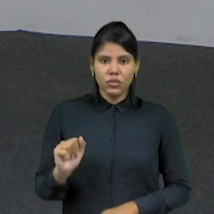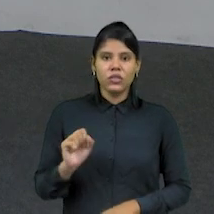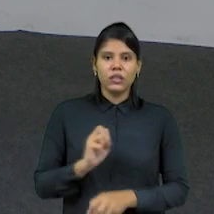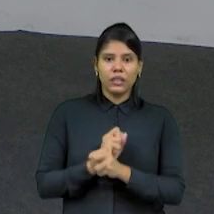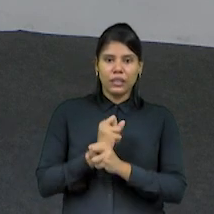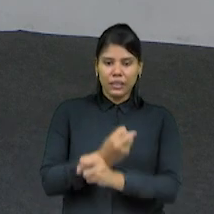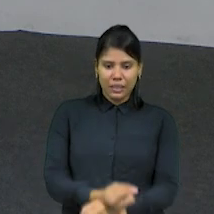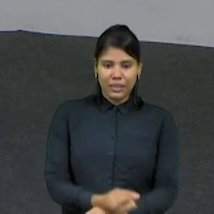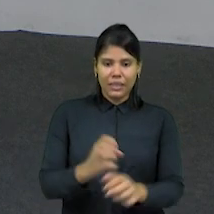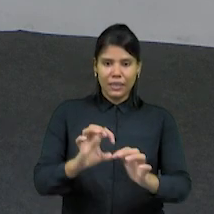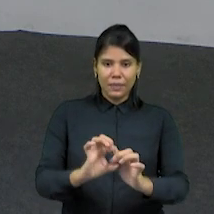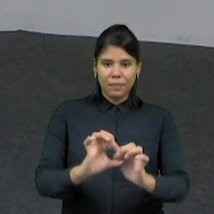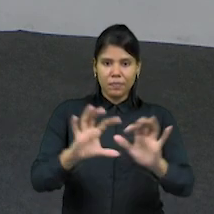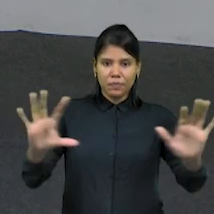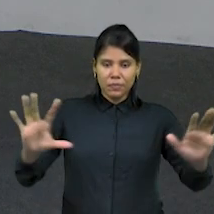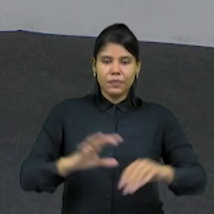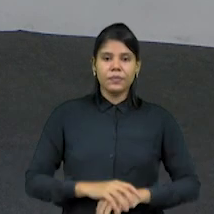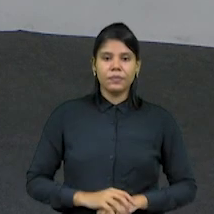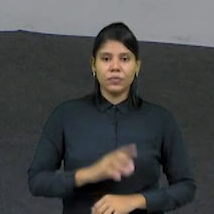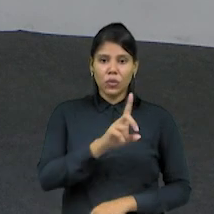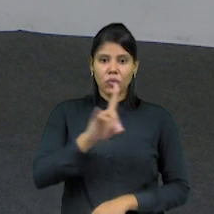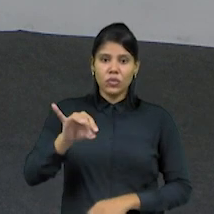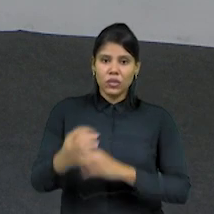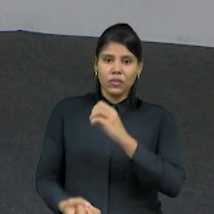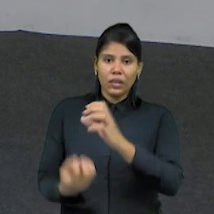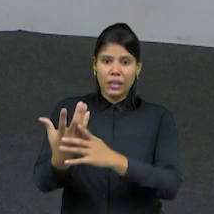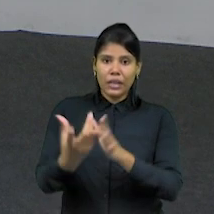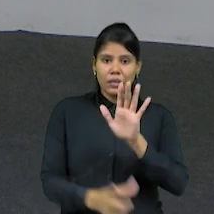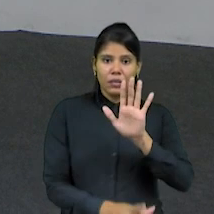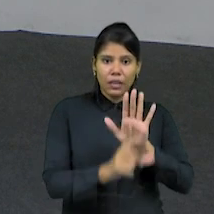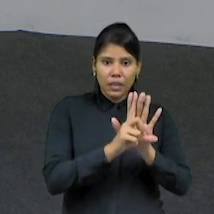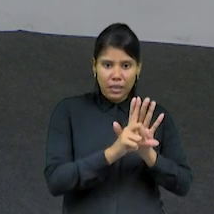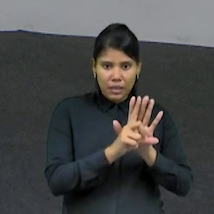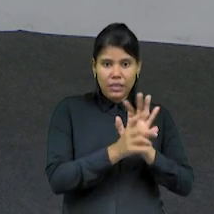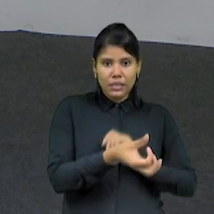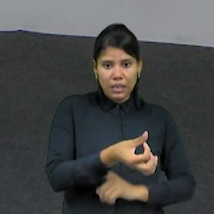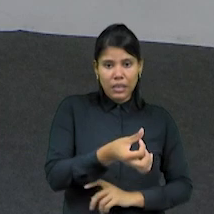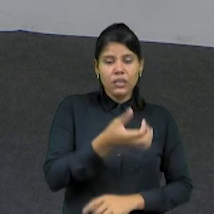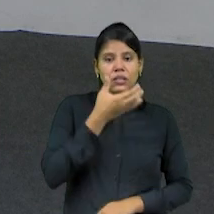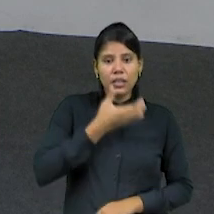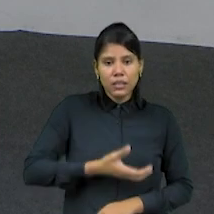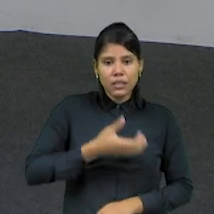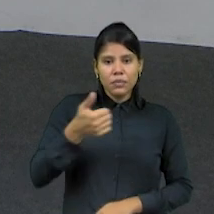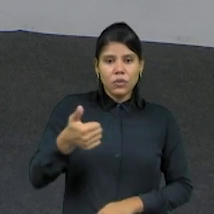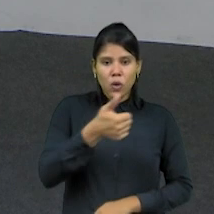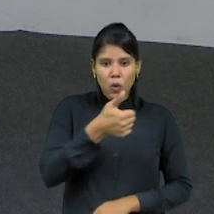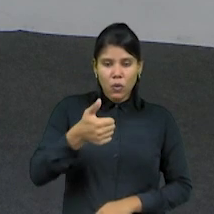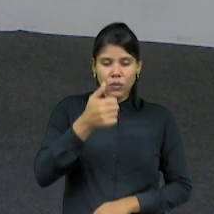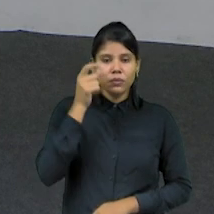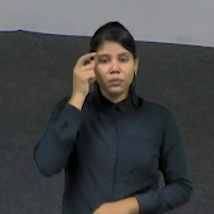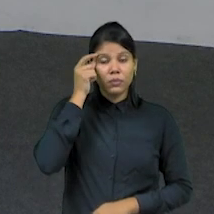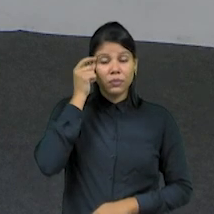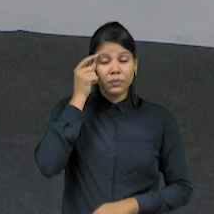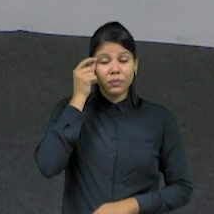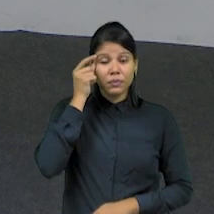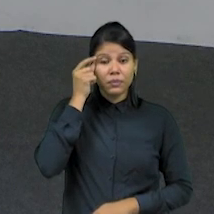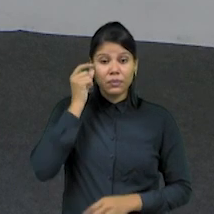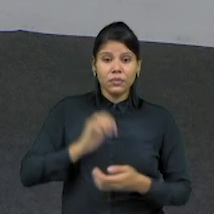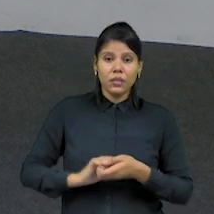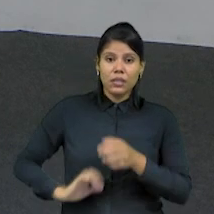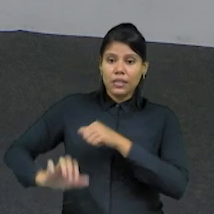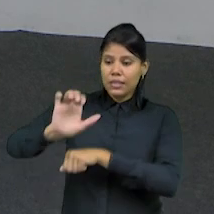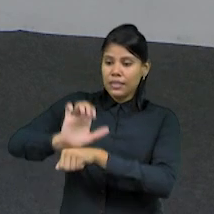aqui no Estado. A data foi instituída por lei em 6 de dezembro de 2011. O Ceará foi a primeira província